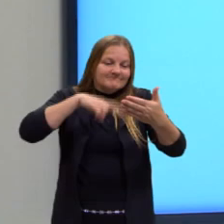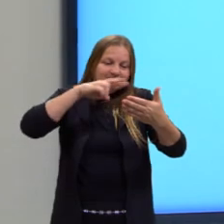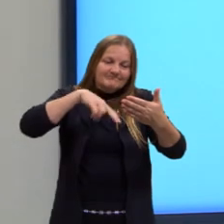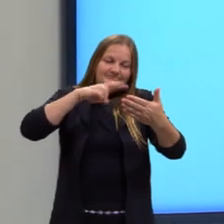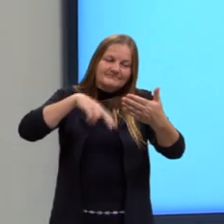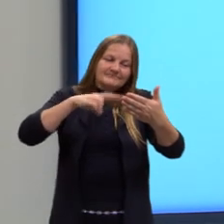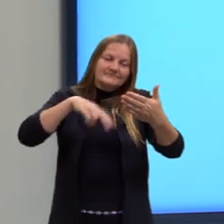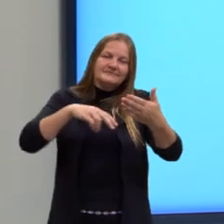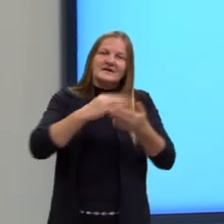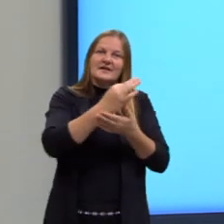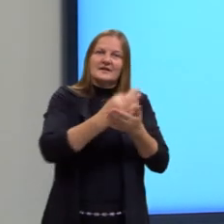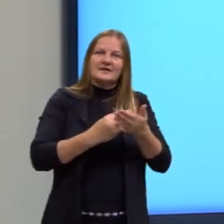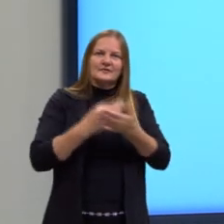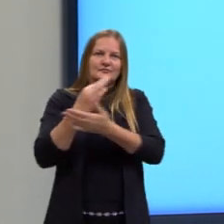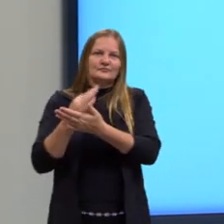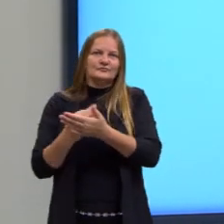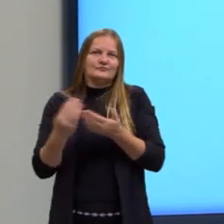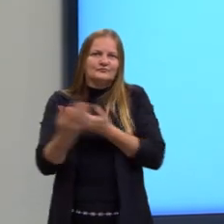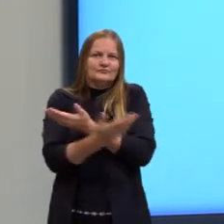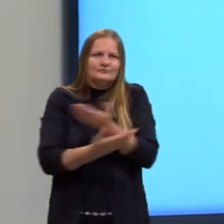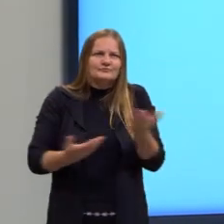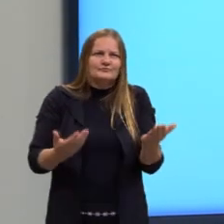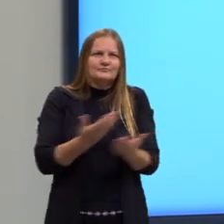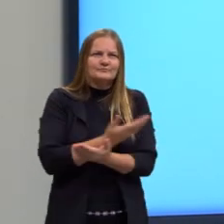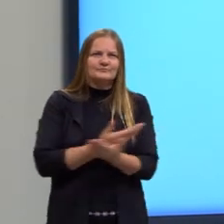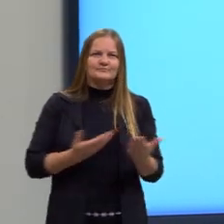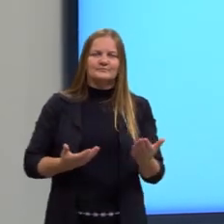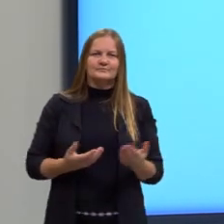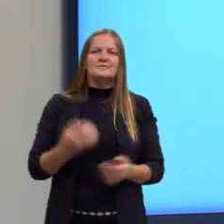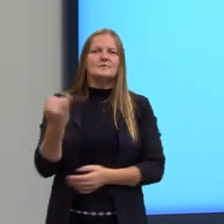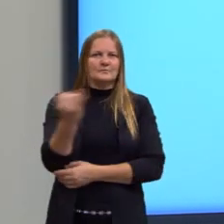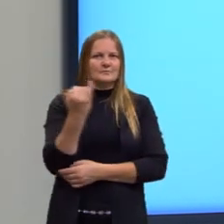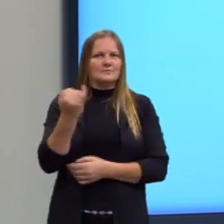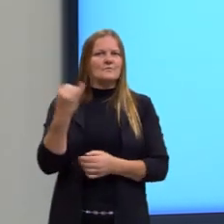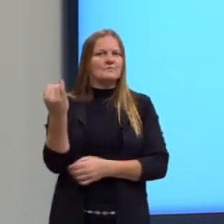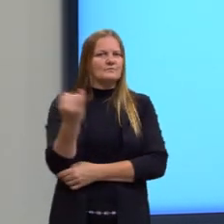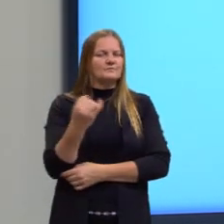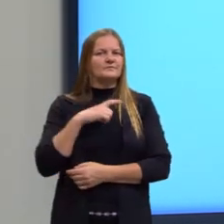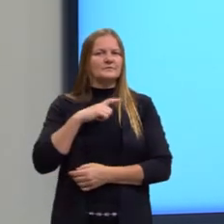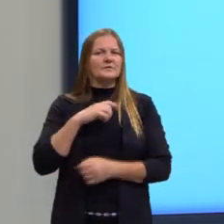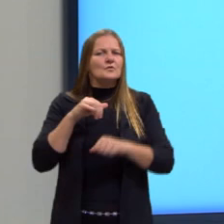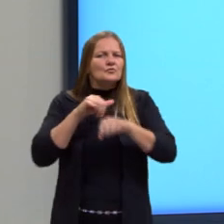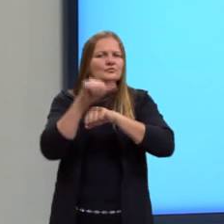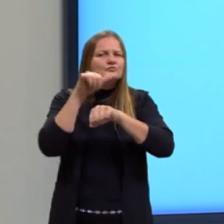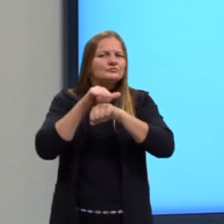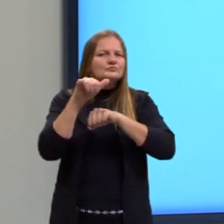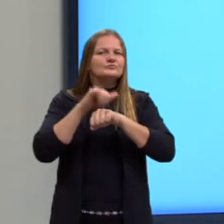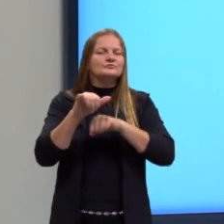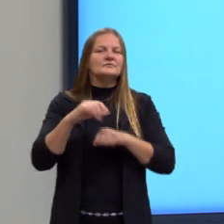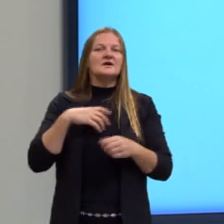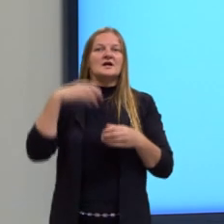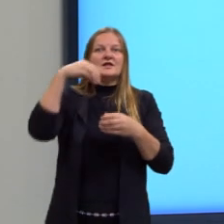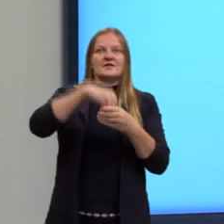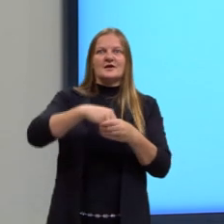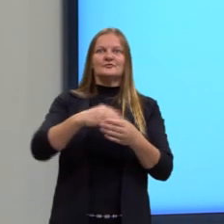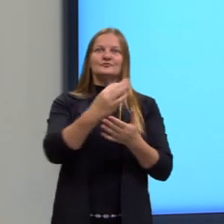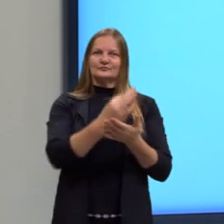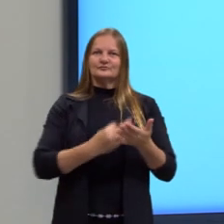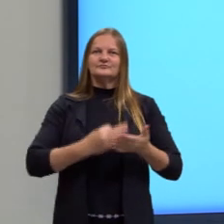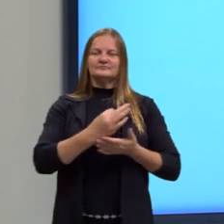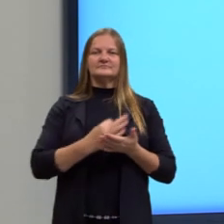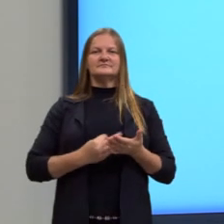intertextualidade de importância fundamental na redação, ela acontece dentro do texto.